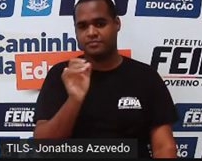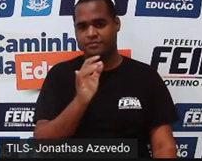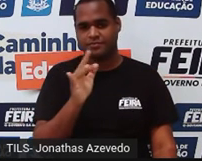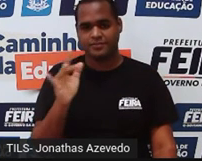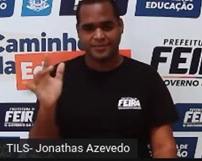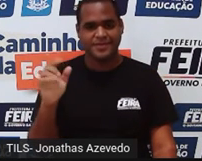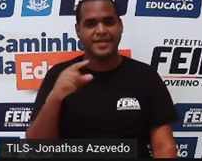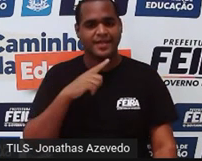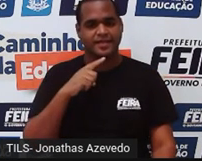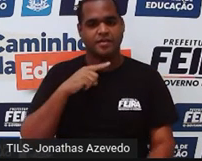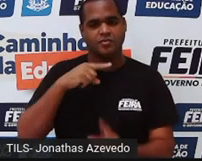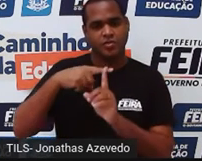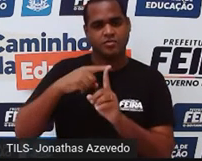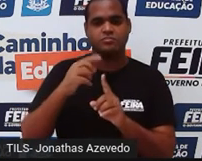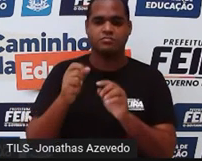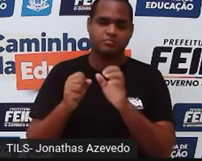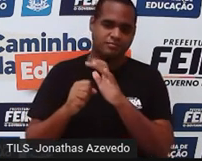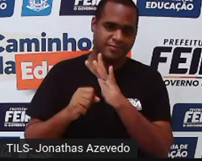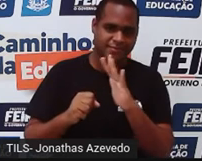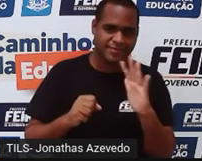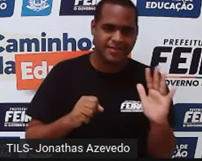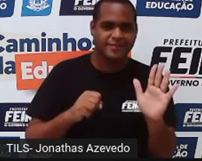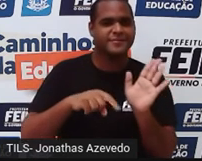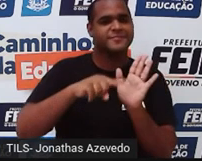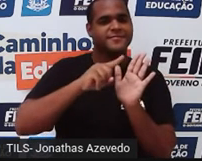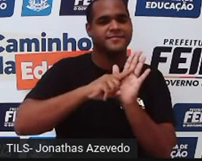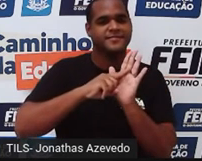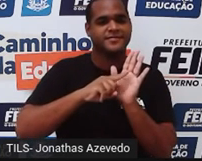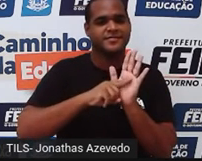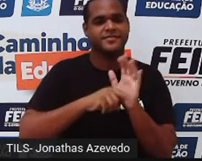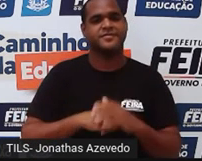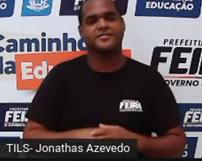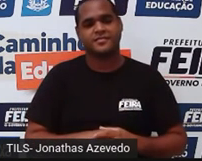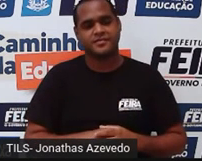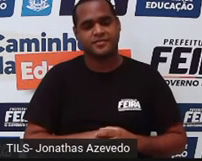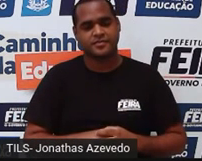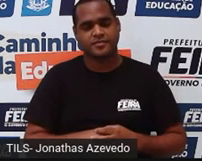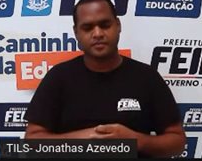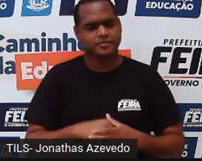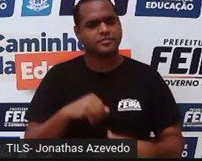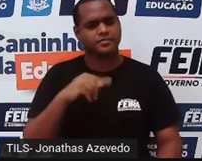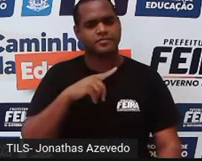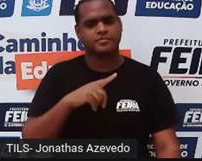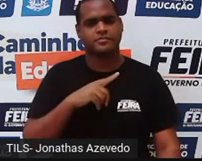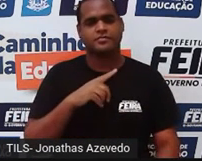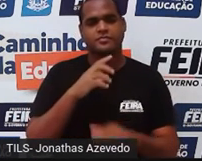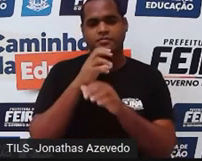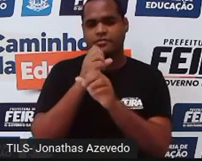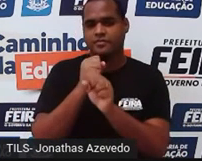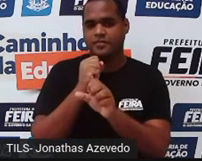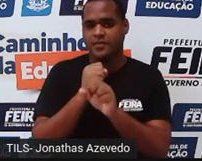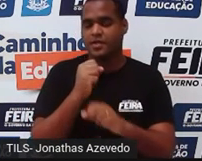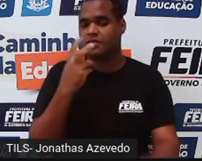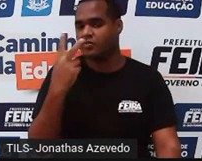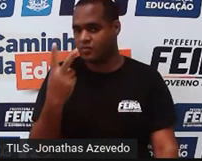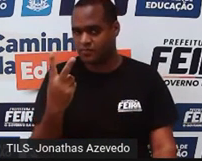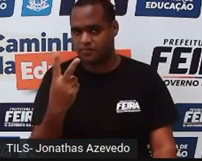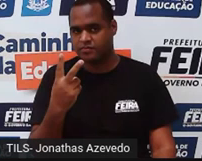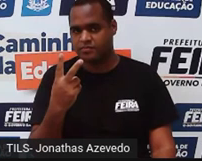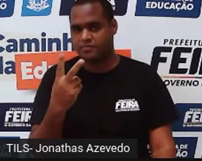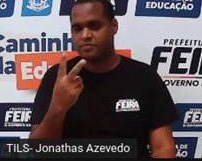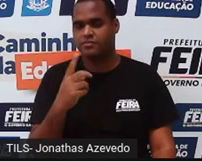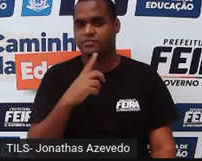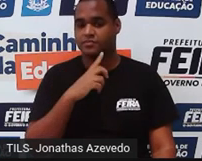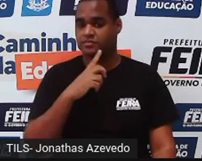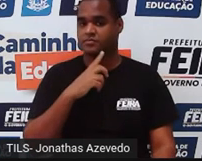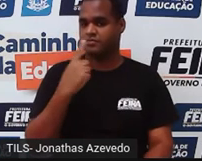a esquerda os negativos. Então, eu vou somar 2, tá bom? Ali na reta numérica, eu marco o 2, que é